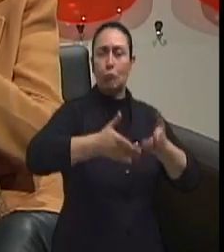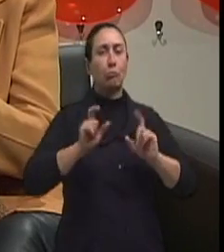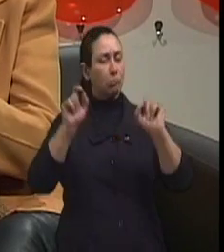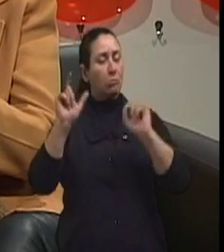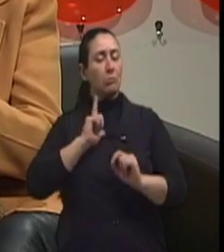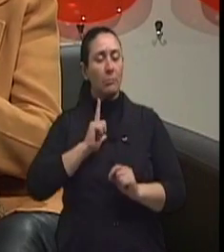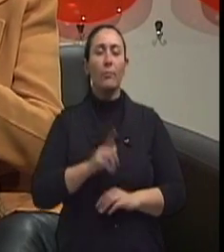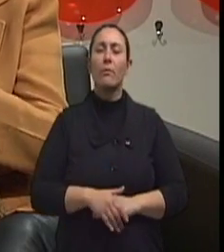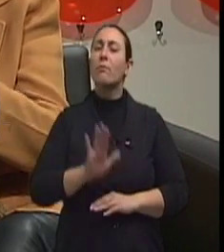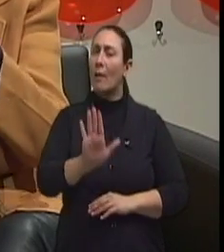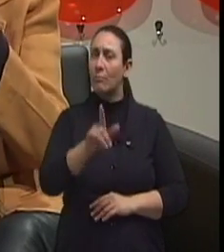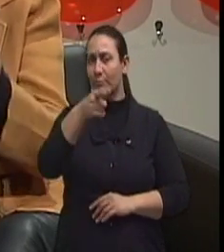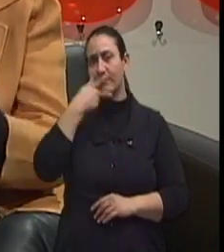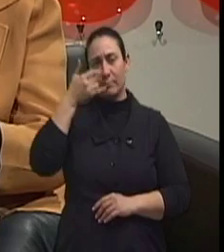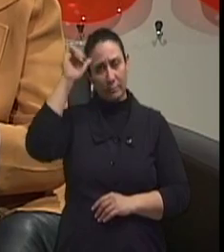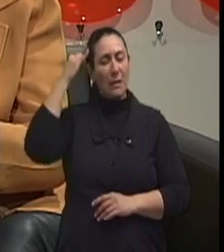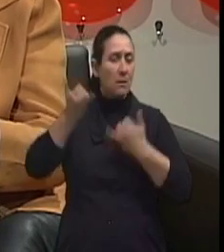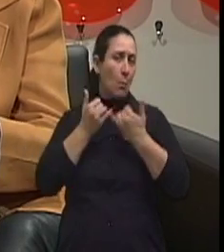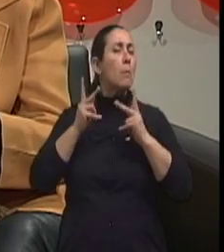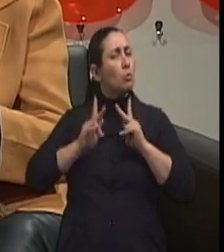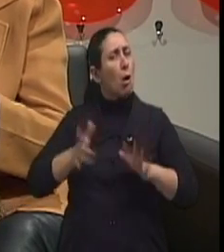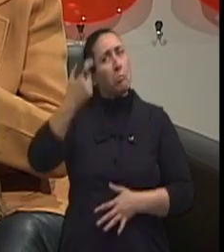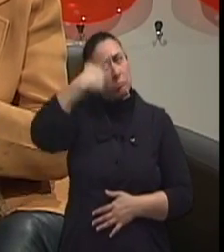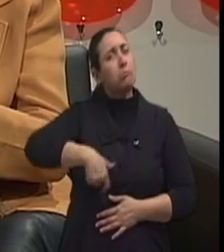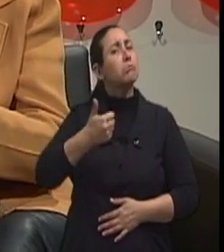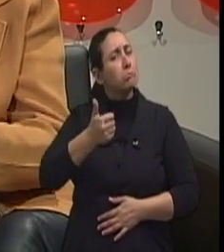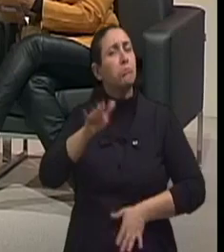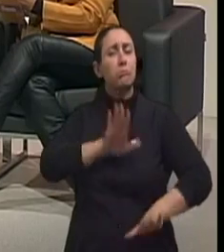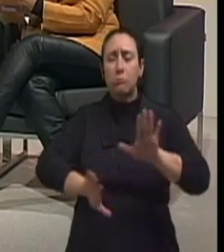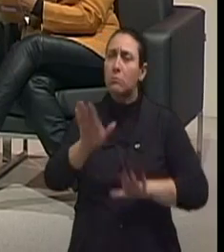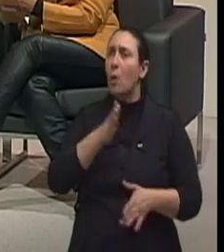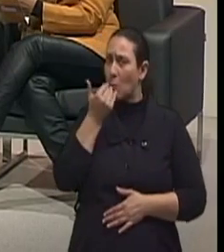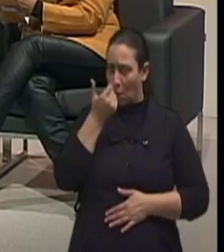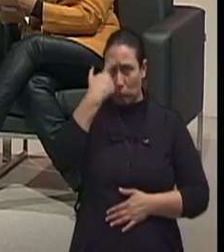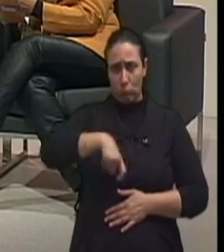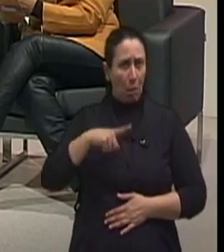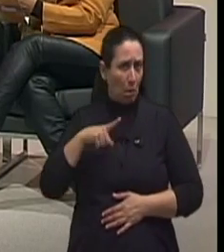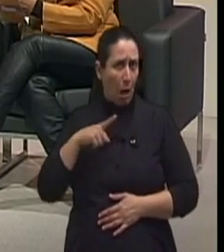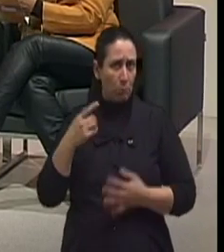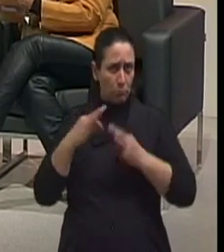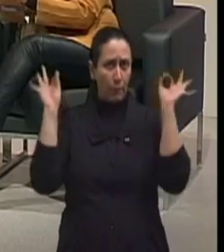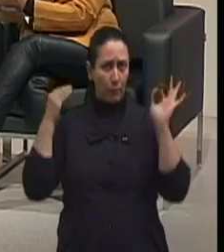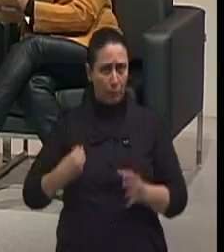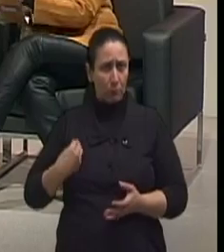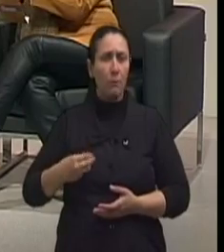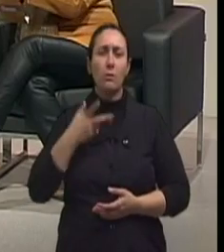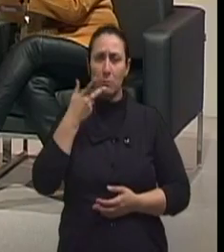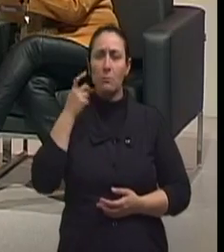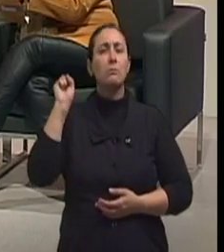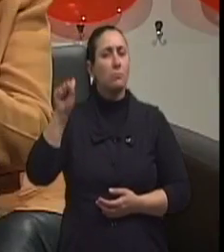E a prevenção, doutor, uma pessoa que já tem uma alimentação saudável, essa pessoa está mais protegida? Sim. E sempre,